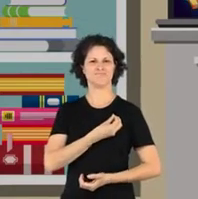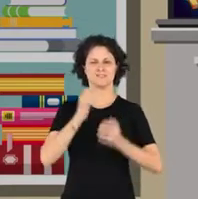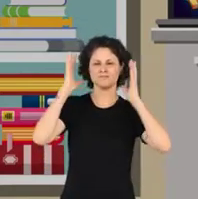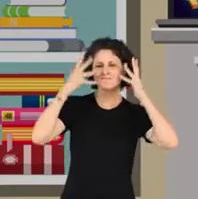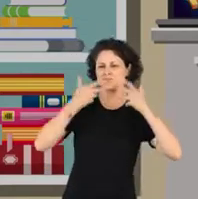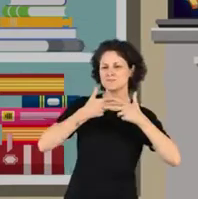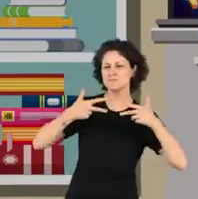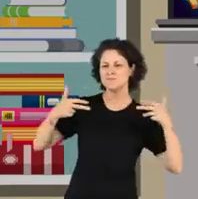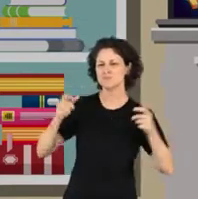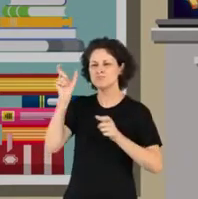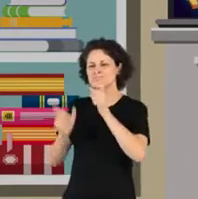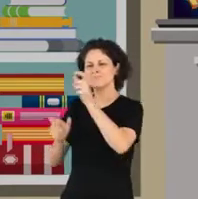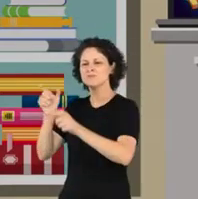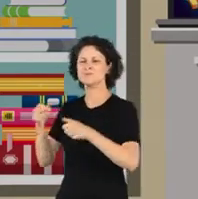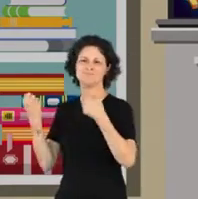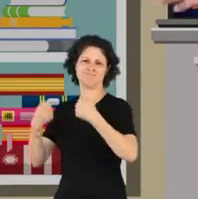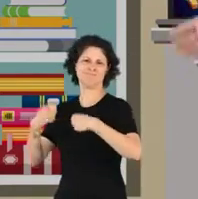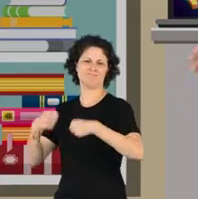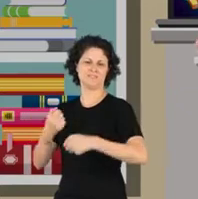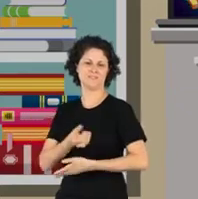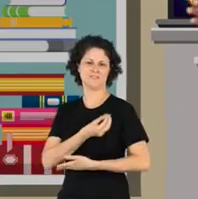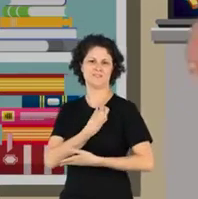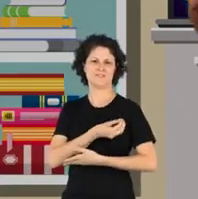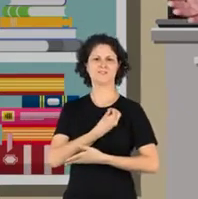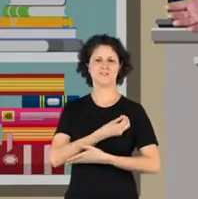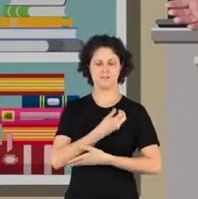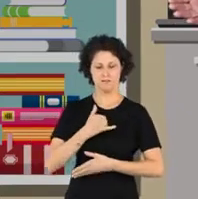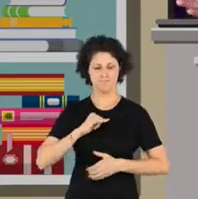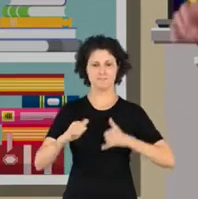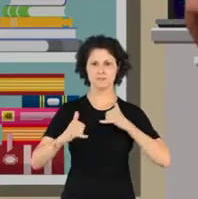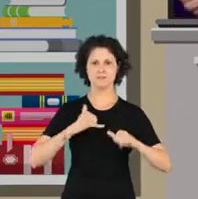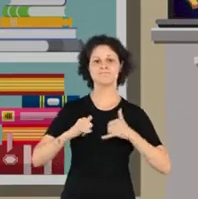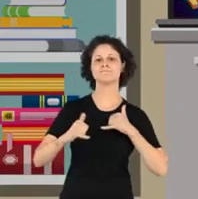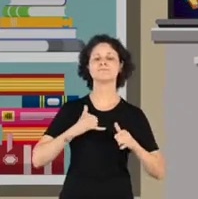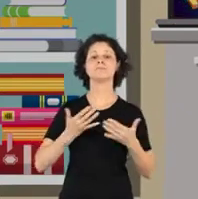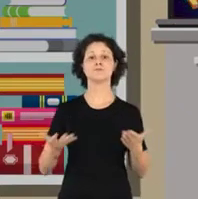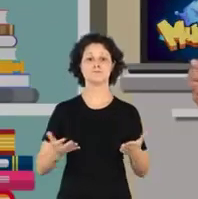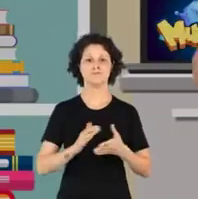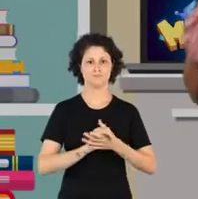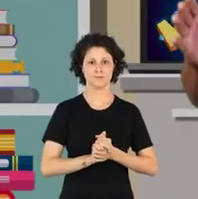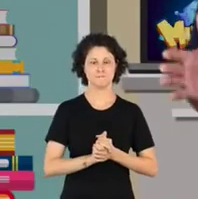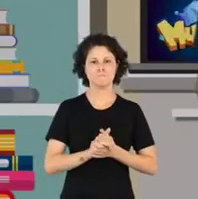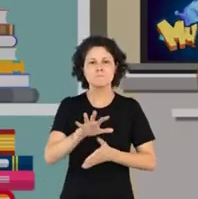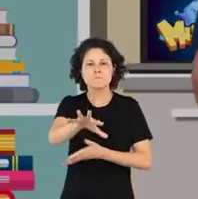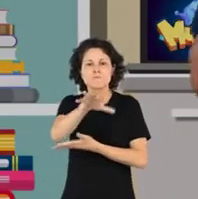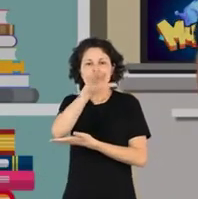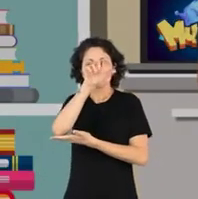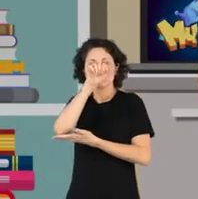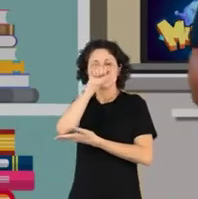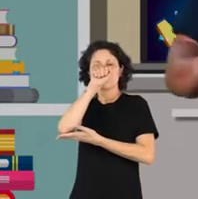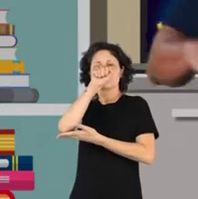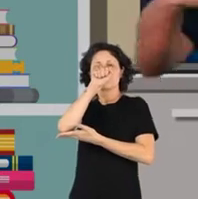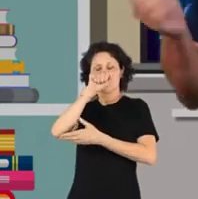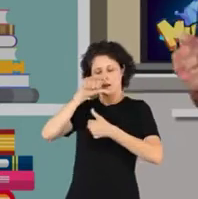parte dos seres vivos, incluindo os seres humanos, dependem dele para produzir energia em seus organismos. Nós absorvemos o